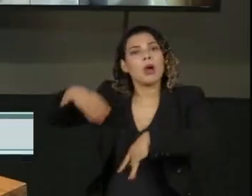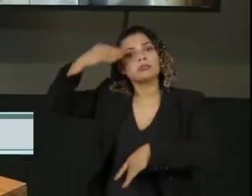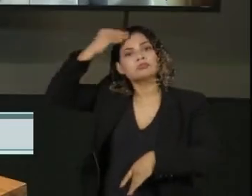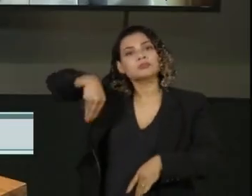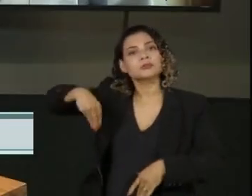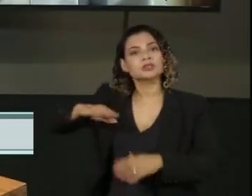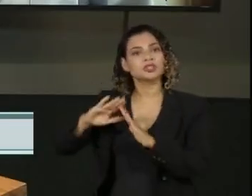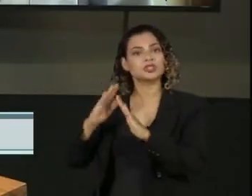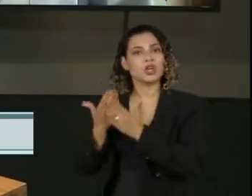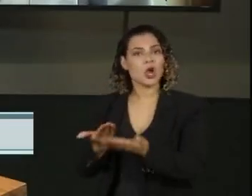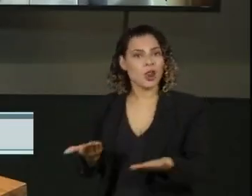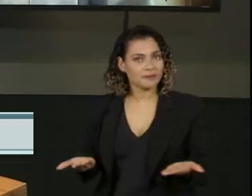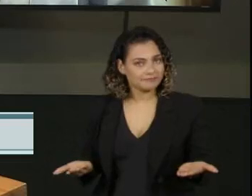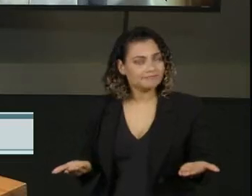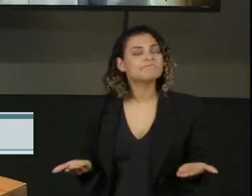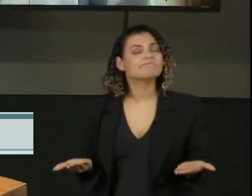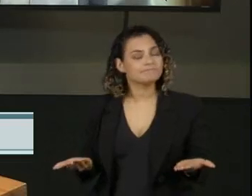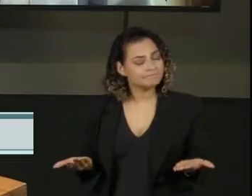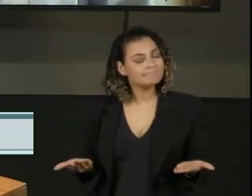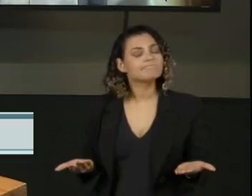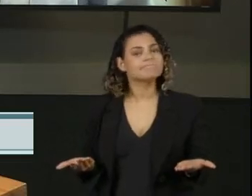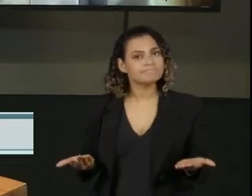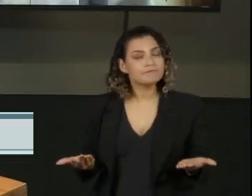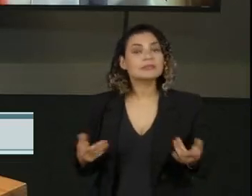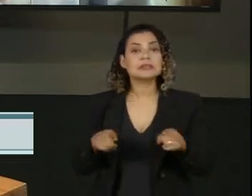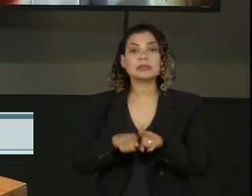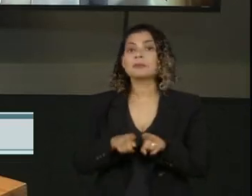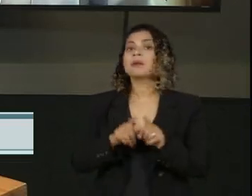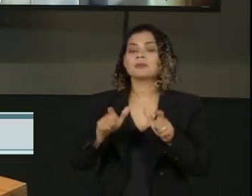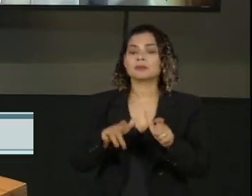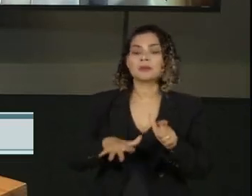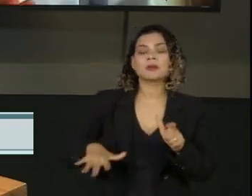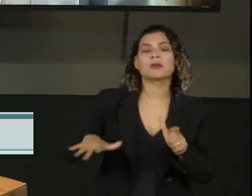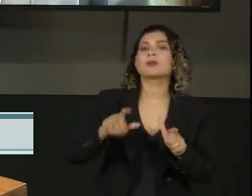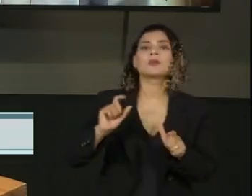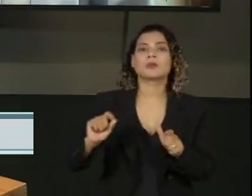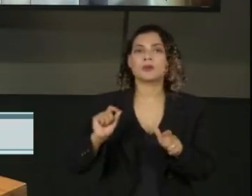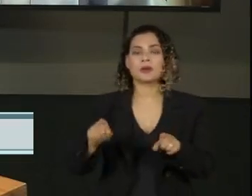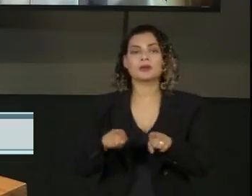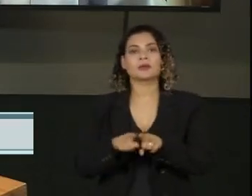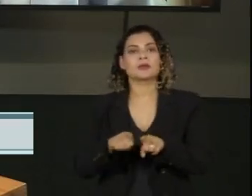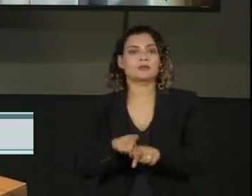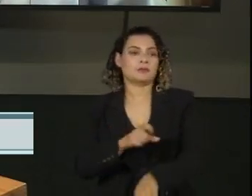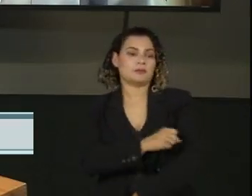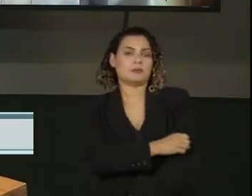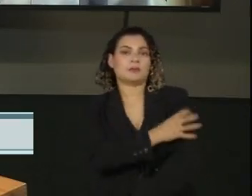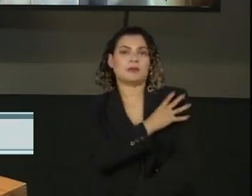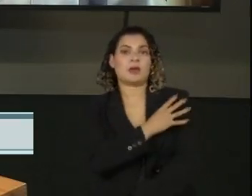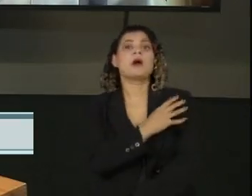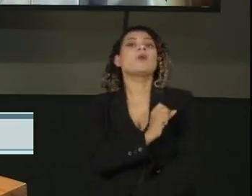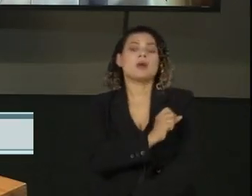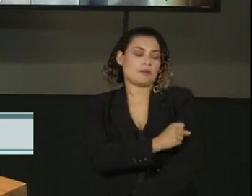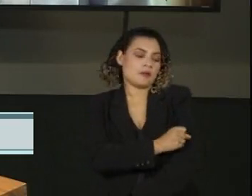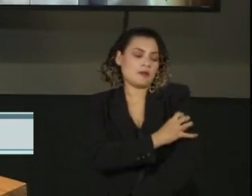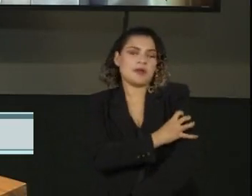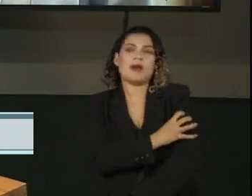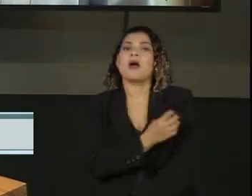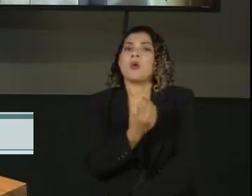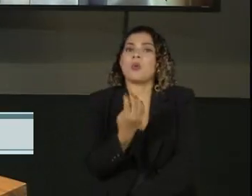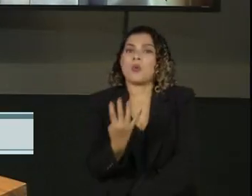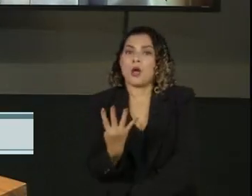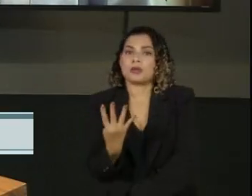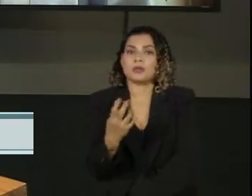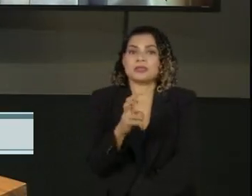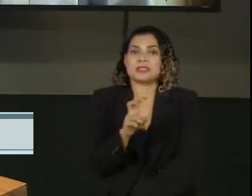e isso principalmente está localizado na pré-escola, 4 e 5 anos, e principalmente